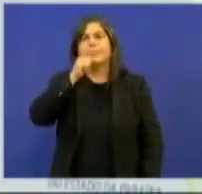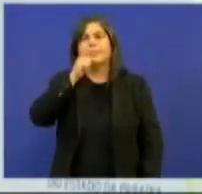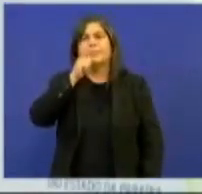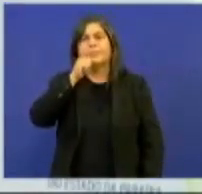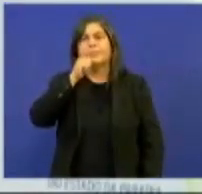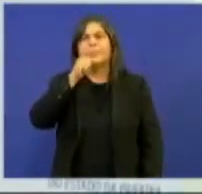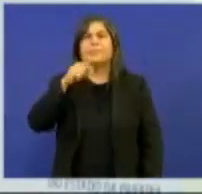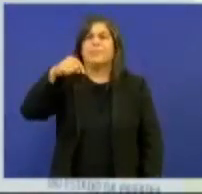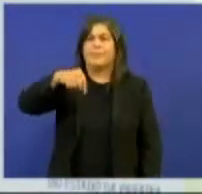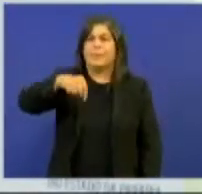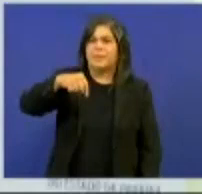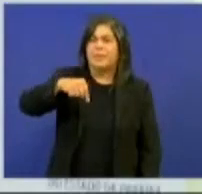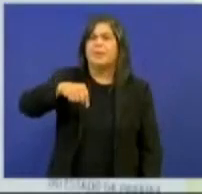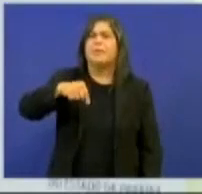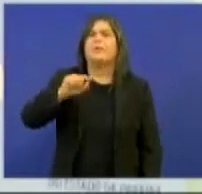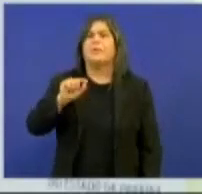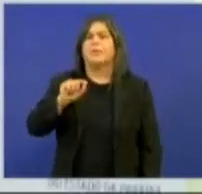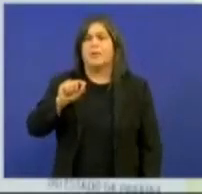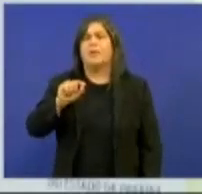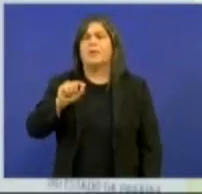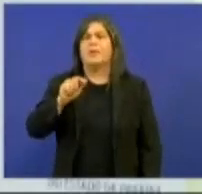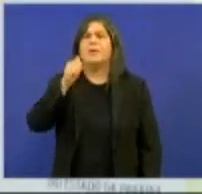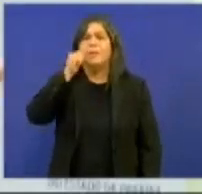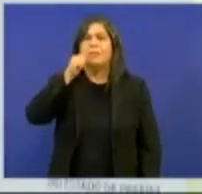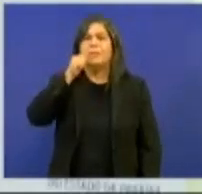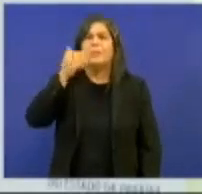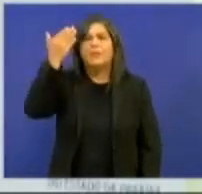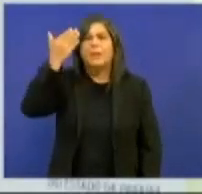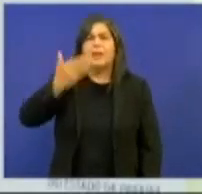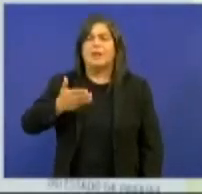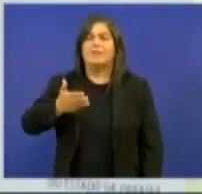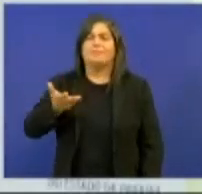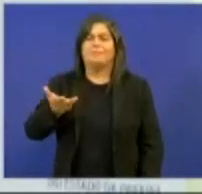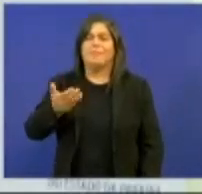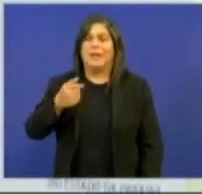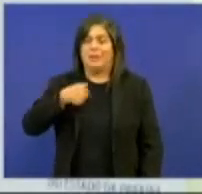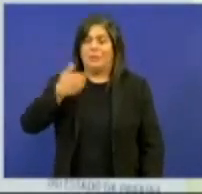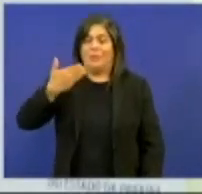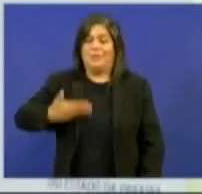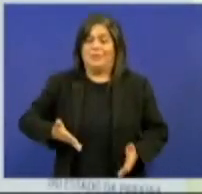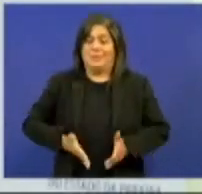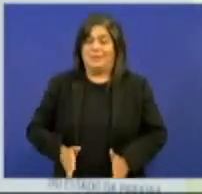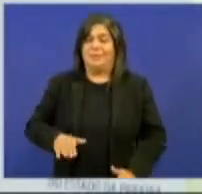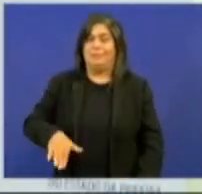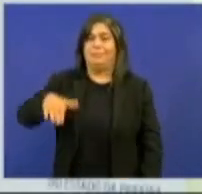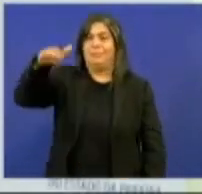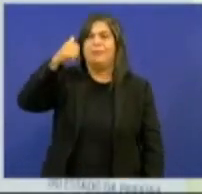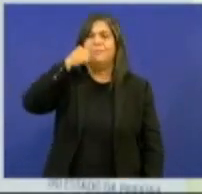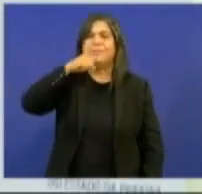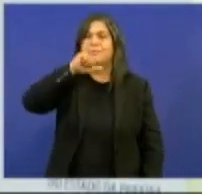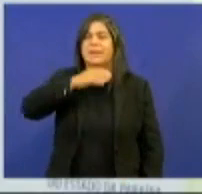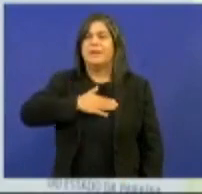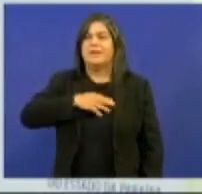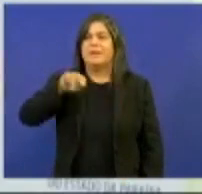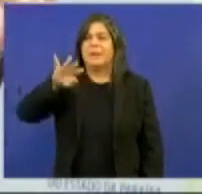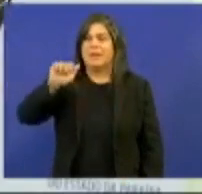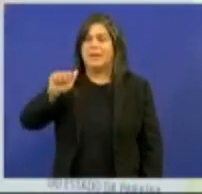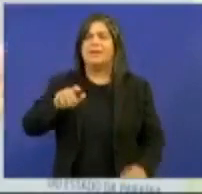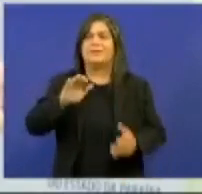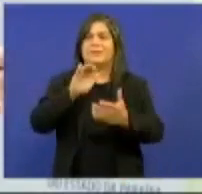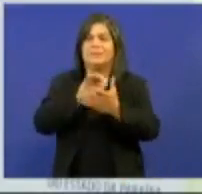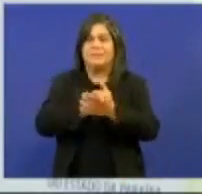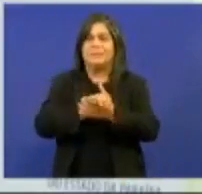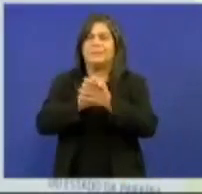aqui, é porque uma mulher nos colocou no mundo e aqui, em nome da minha mãe, Neia, da minha esposa, Clara,